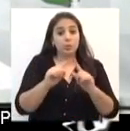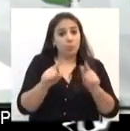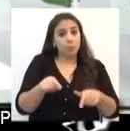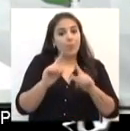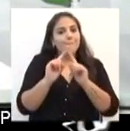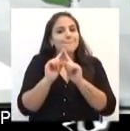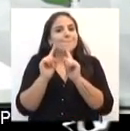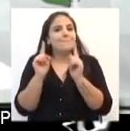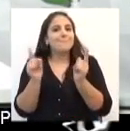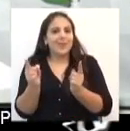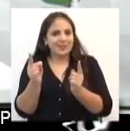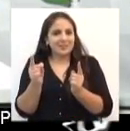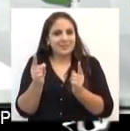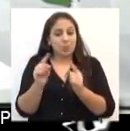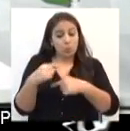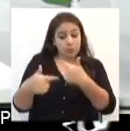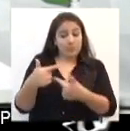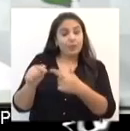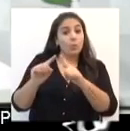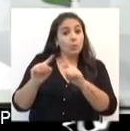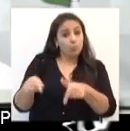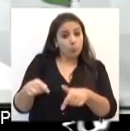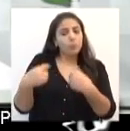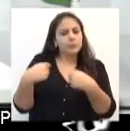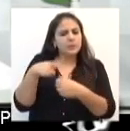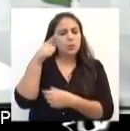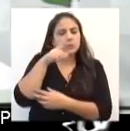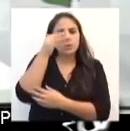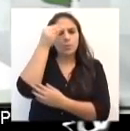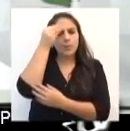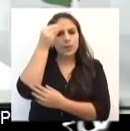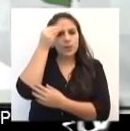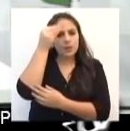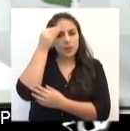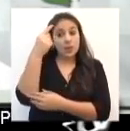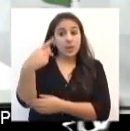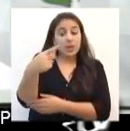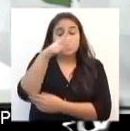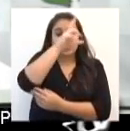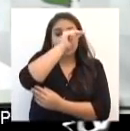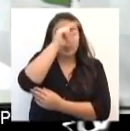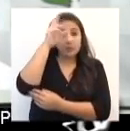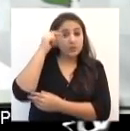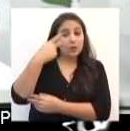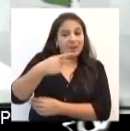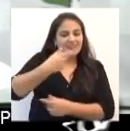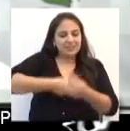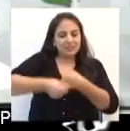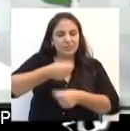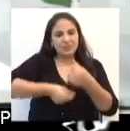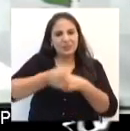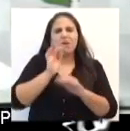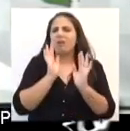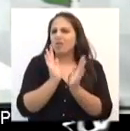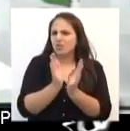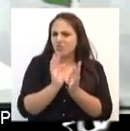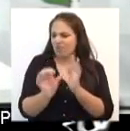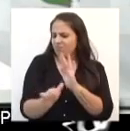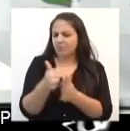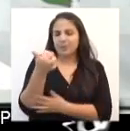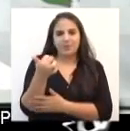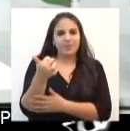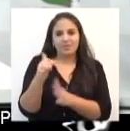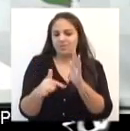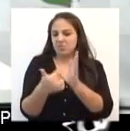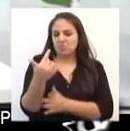o funcionalismo municipal tem que entender uma coisa, que esse prefeito, essa administração, já não é a primeira vez